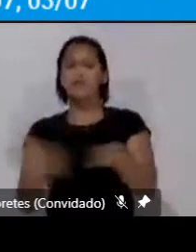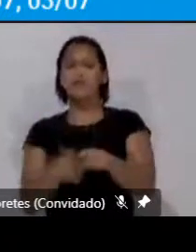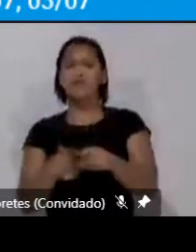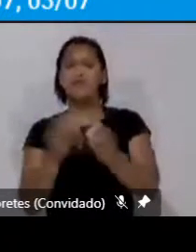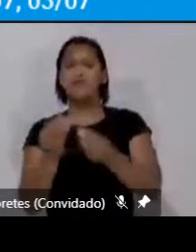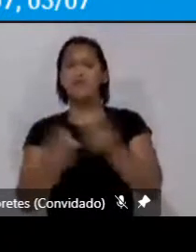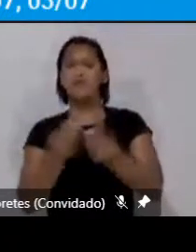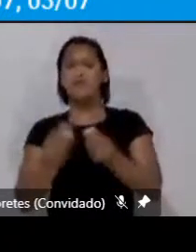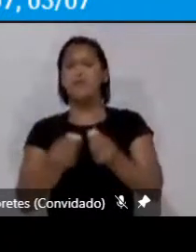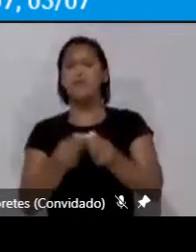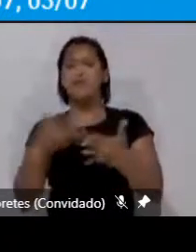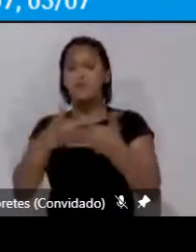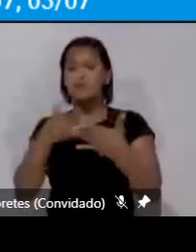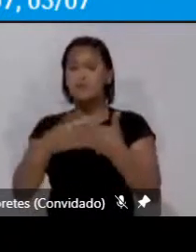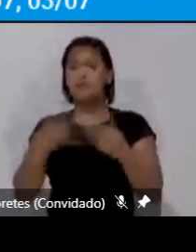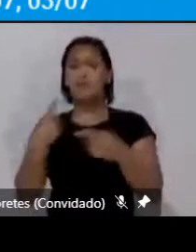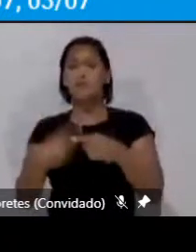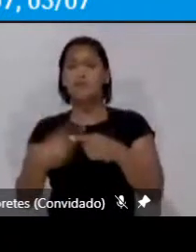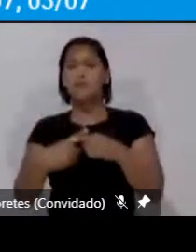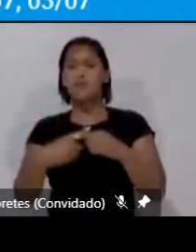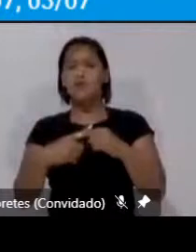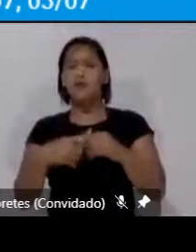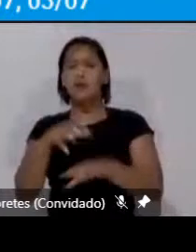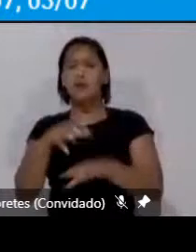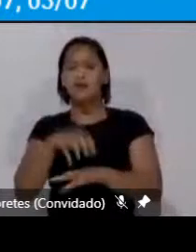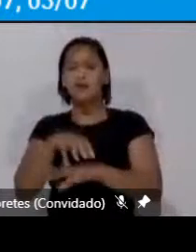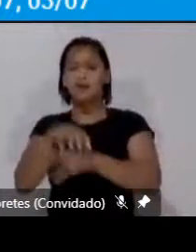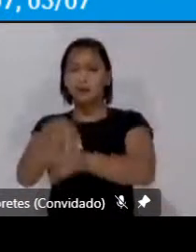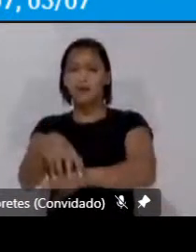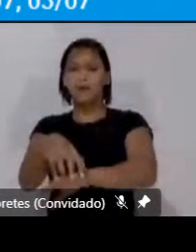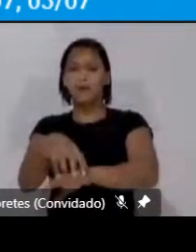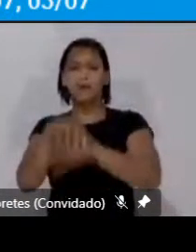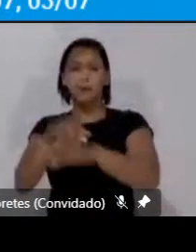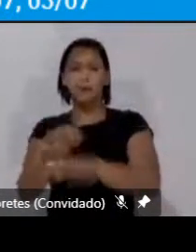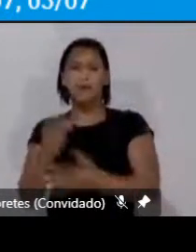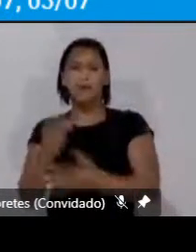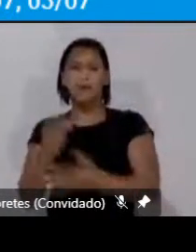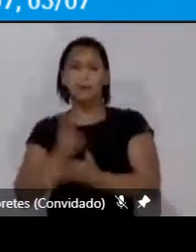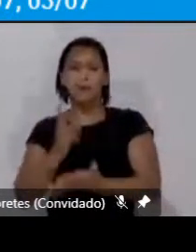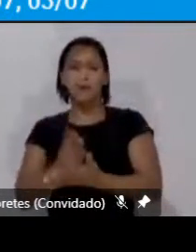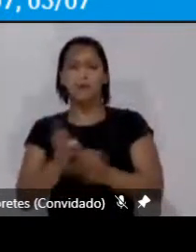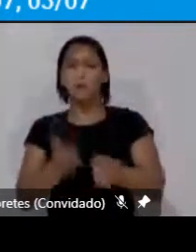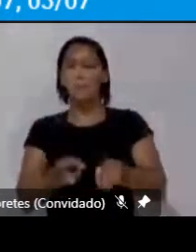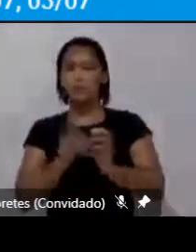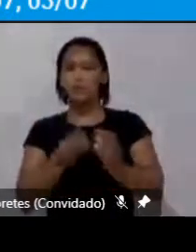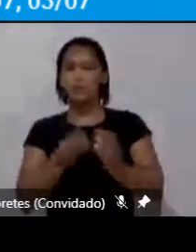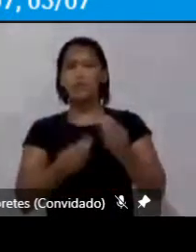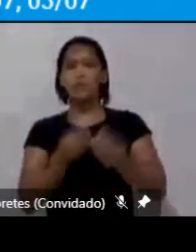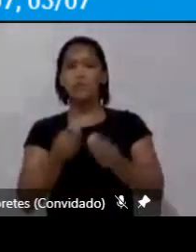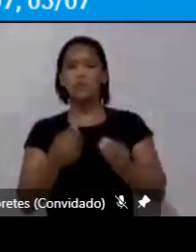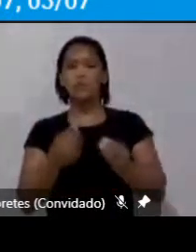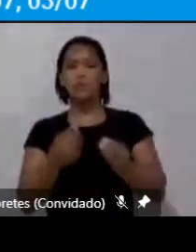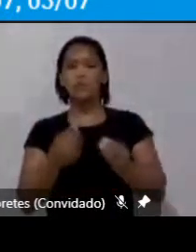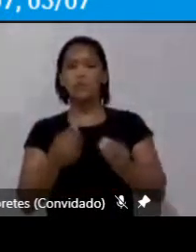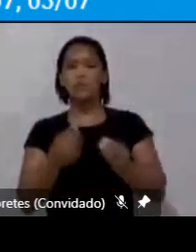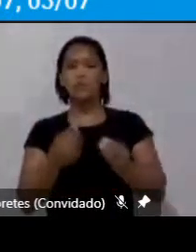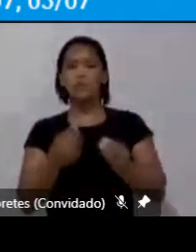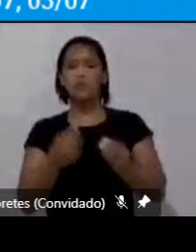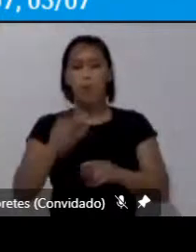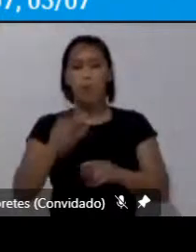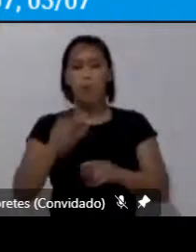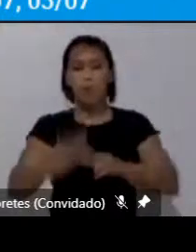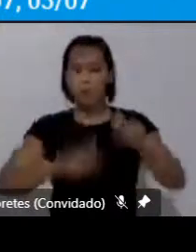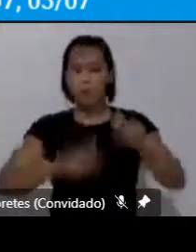limitados porque o transporte tem sempre que ser considerado como uma demanda derivada das atividades